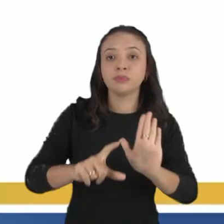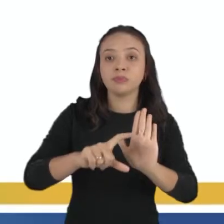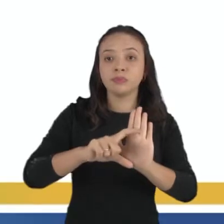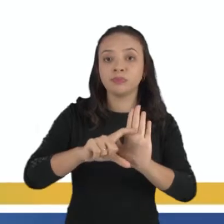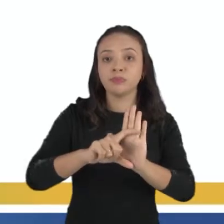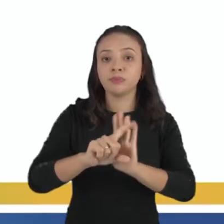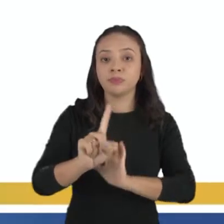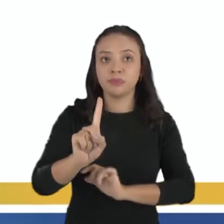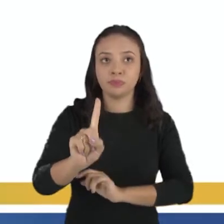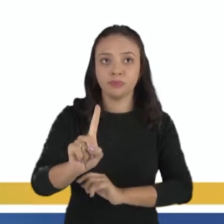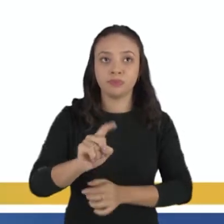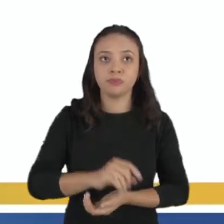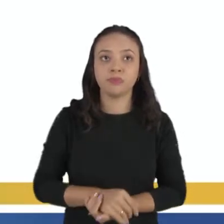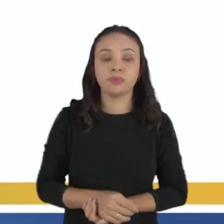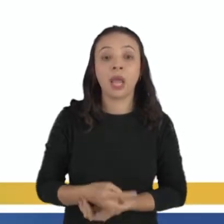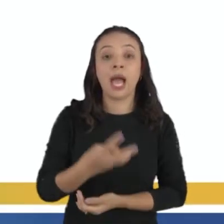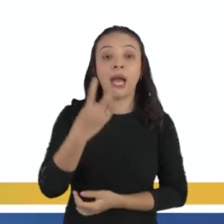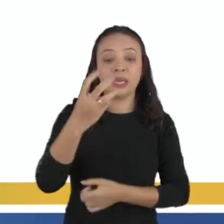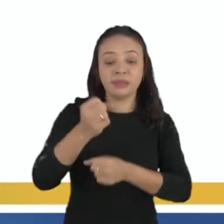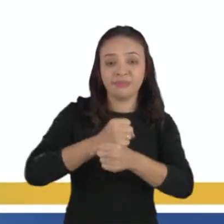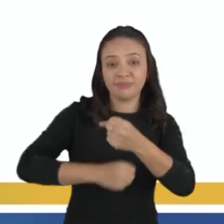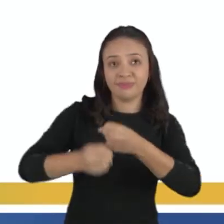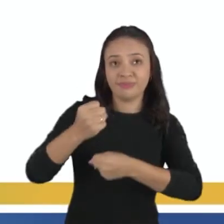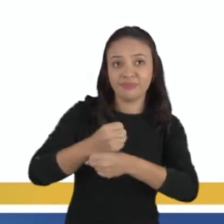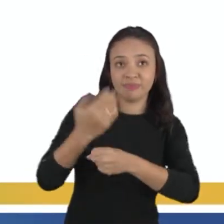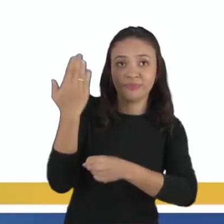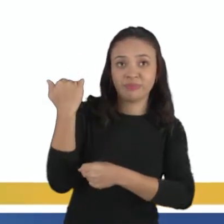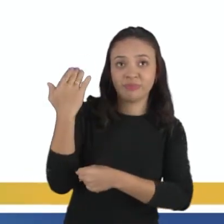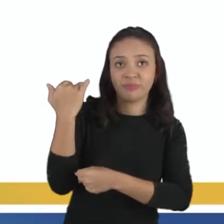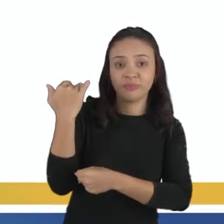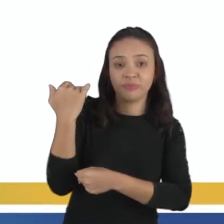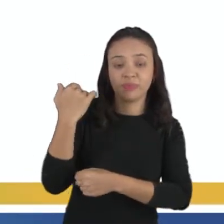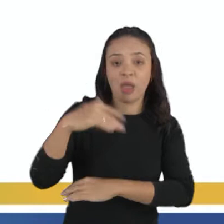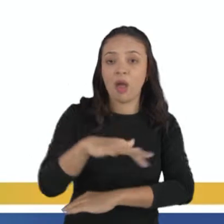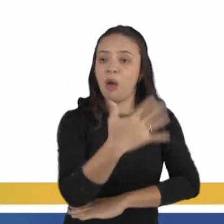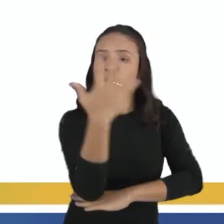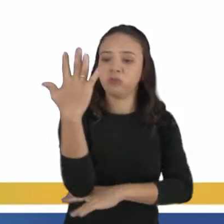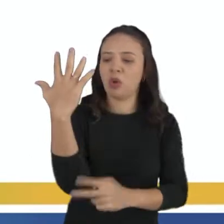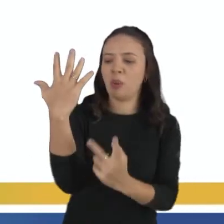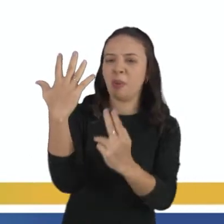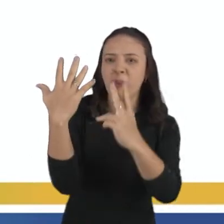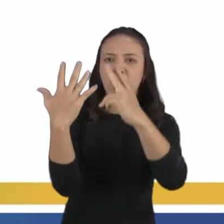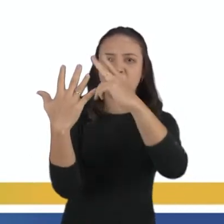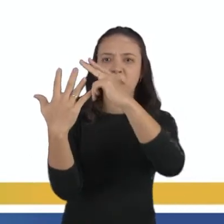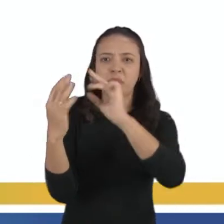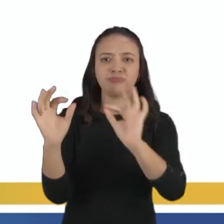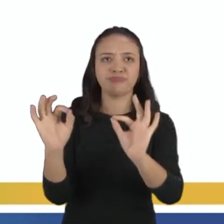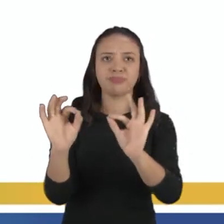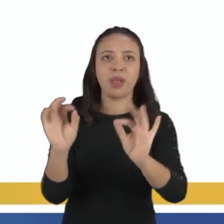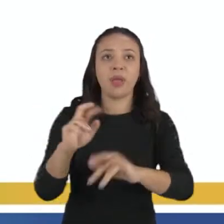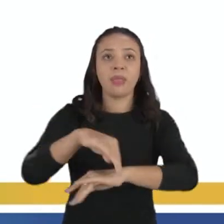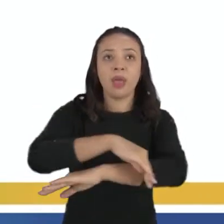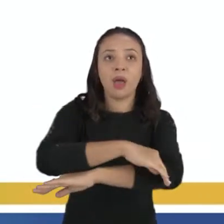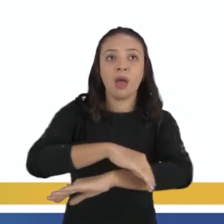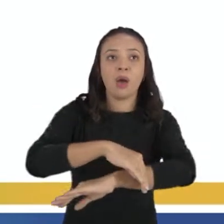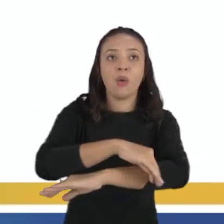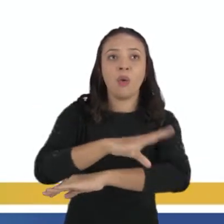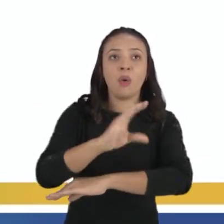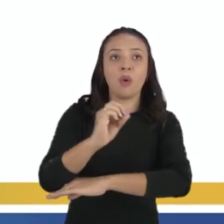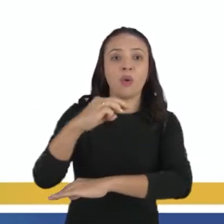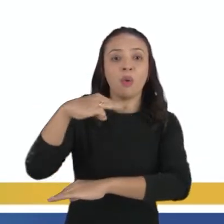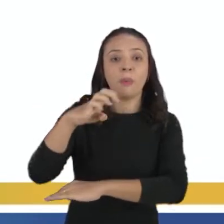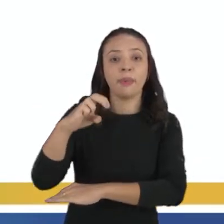o trecho 1. Há três anos não é feita a poda nas árvores da rua Comendador Queiroz.